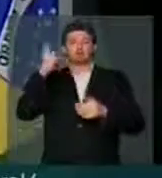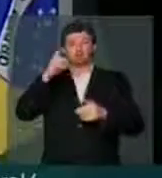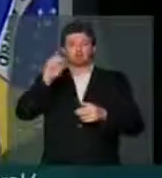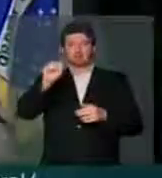Domingos Sávio